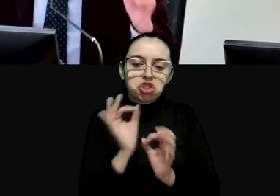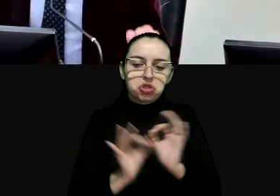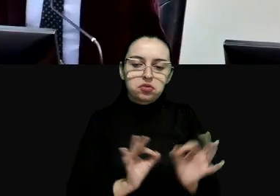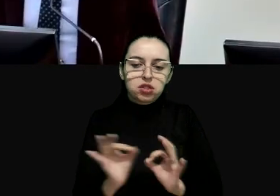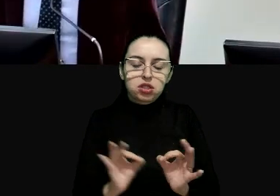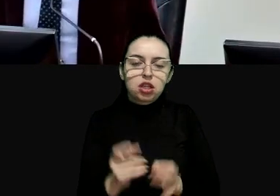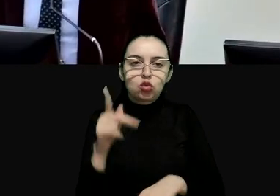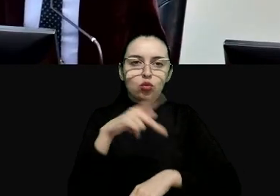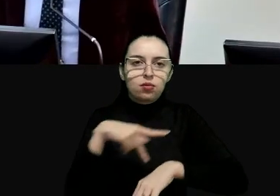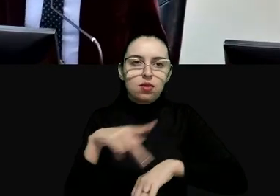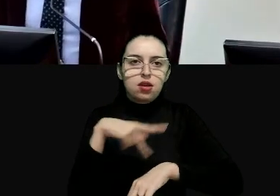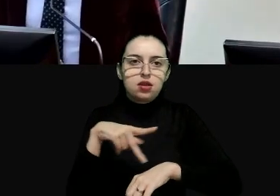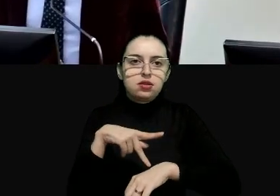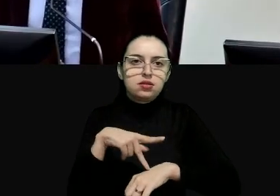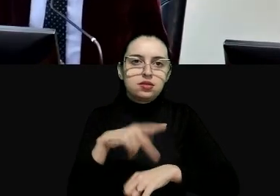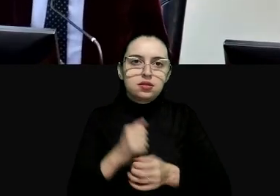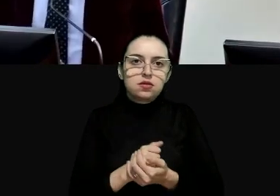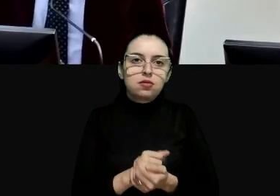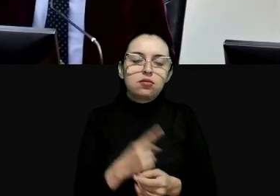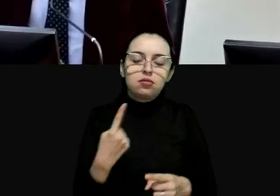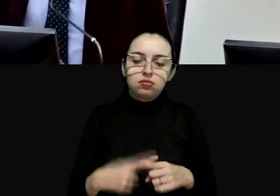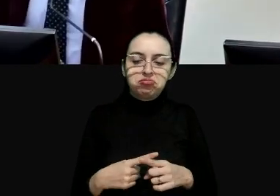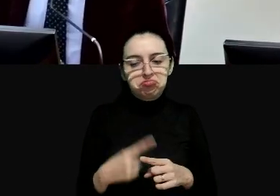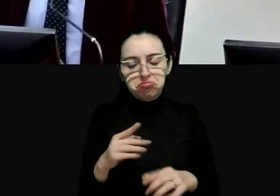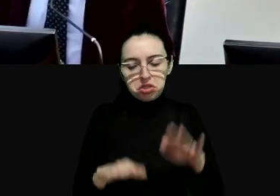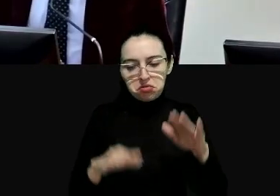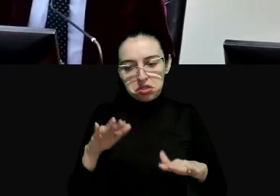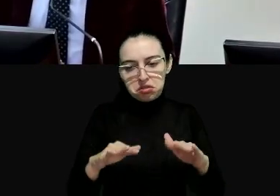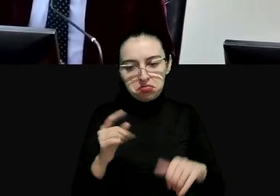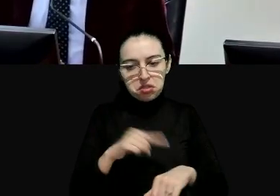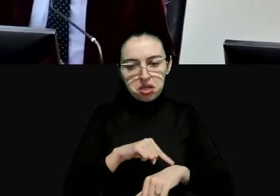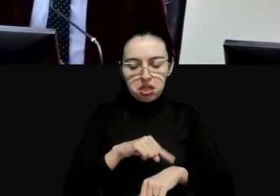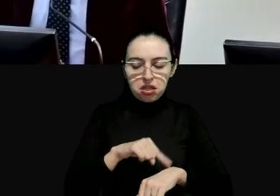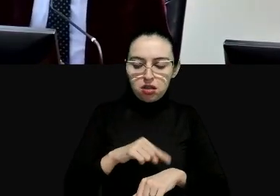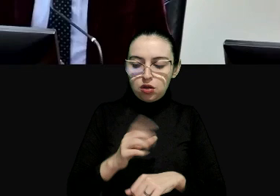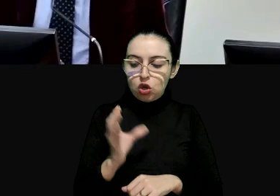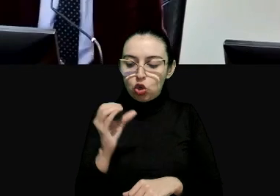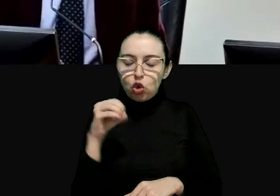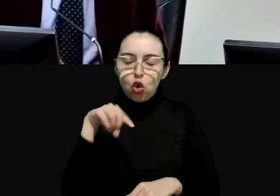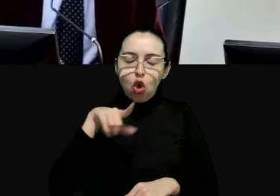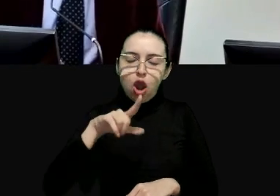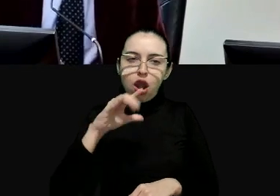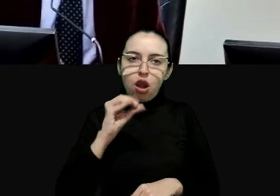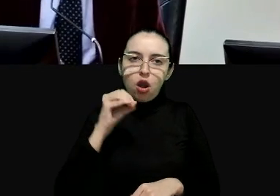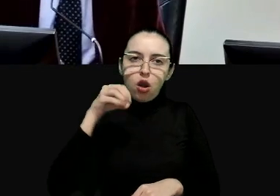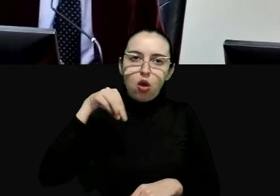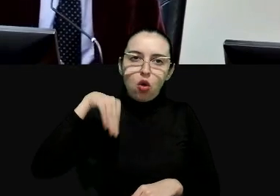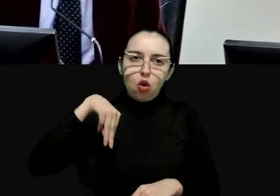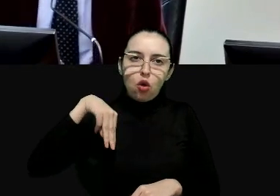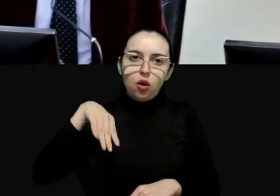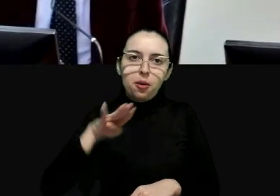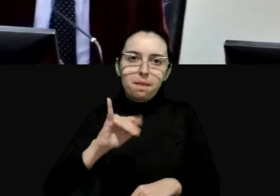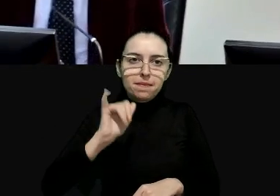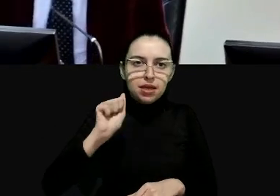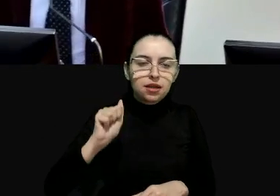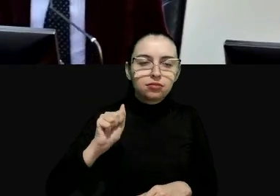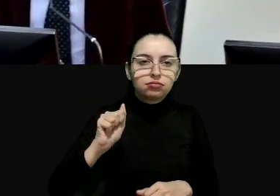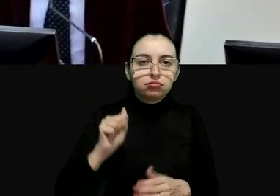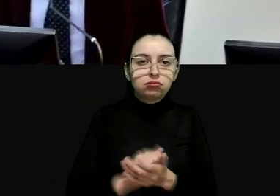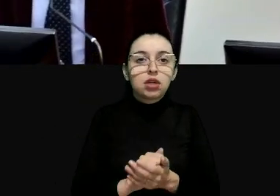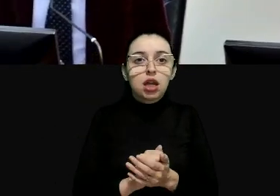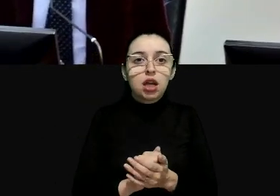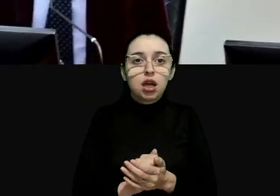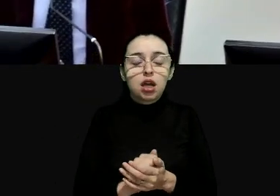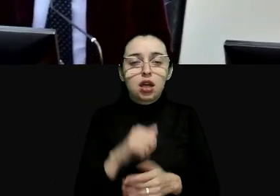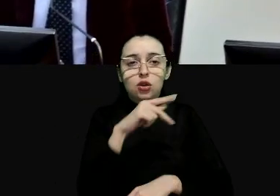sistêmico no país porque ao momento colombia era um caso falido